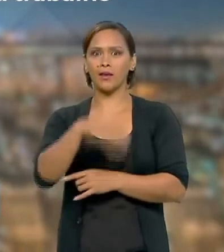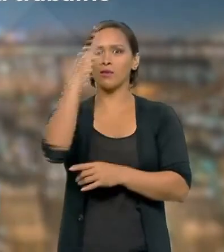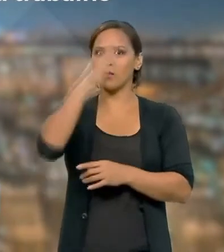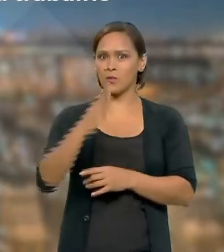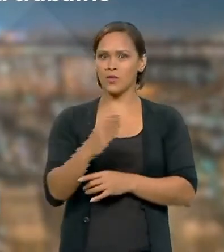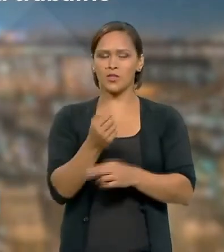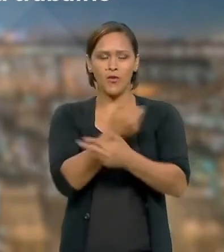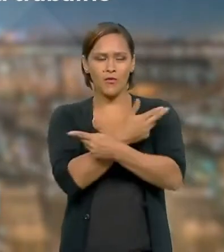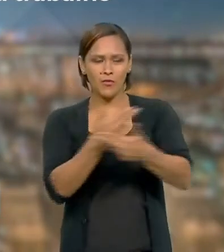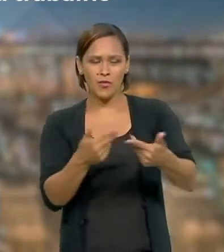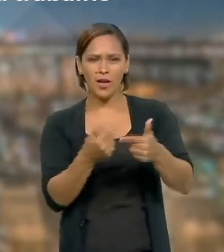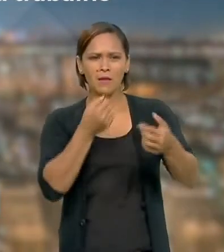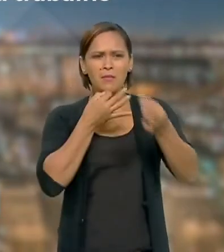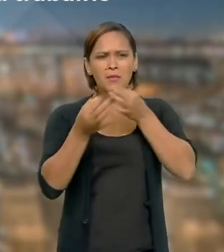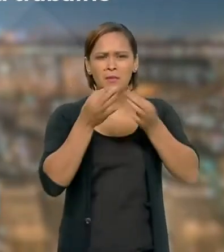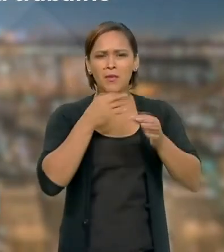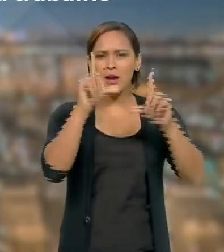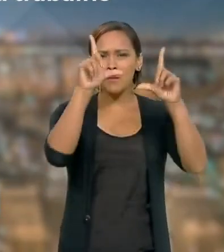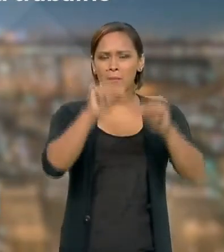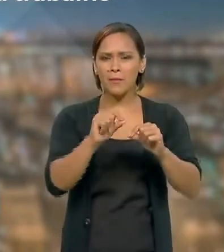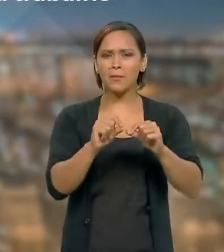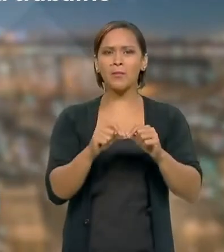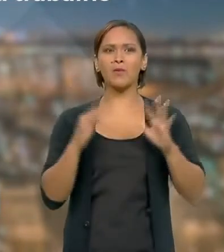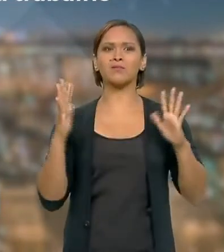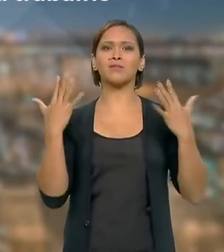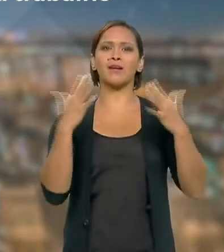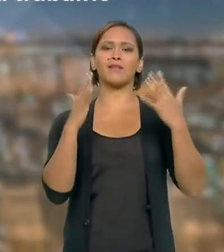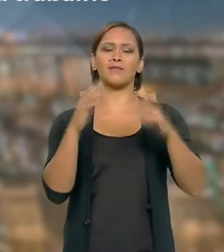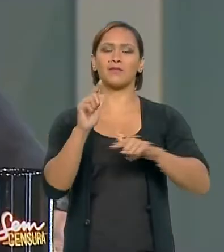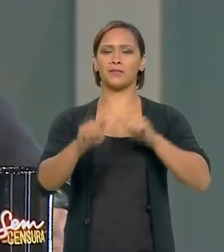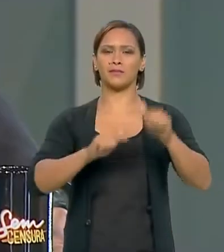Muitos questionam sua atuação mas poucos ressaltam o seu trabalho.